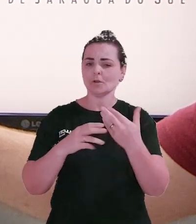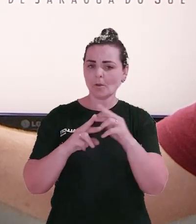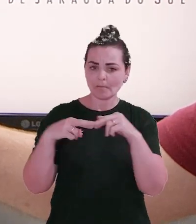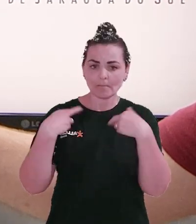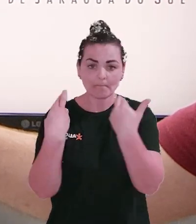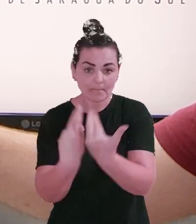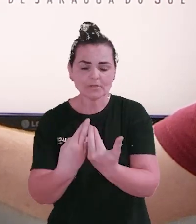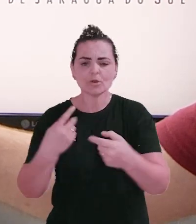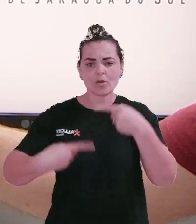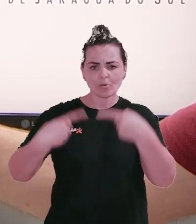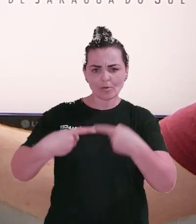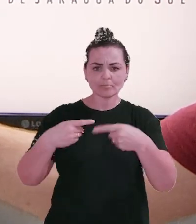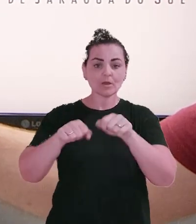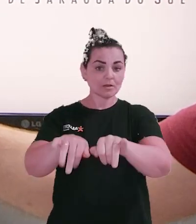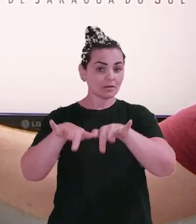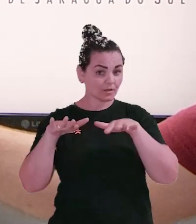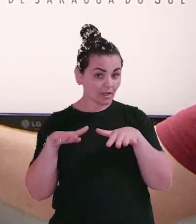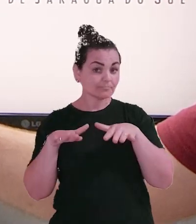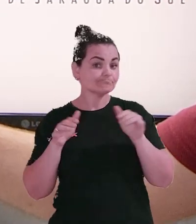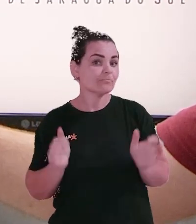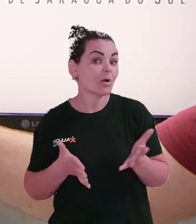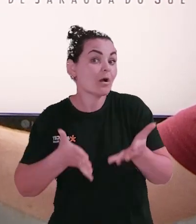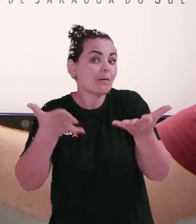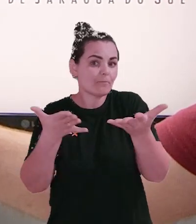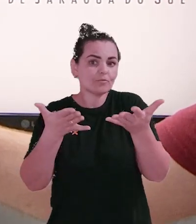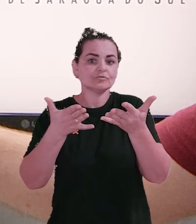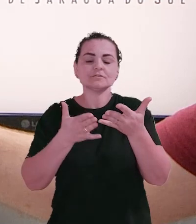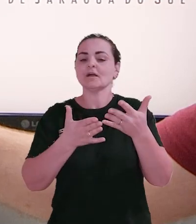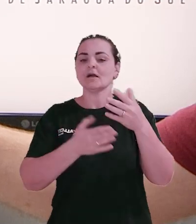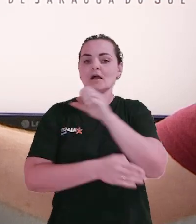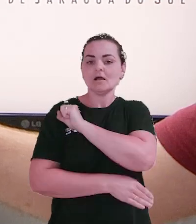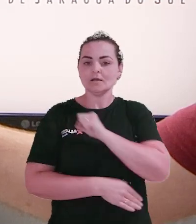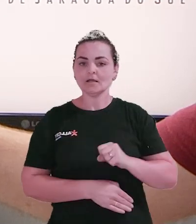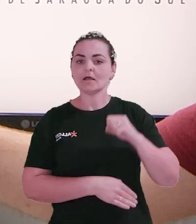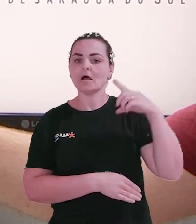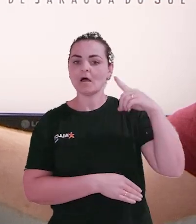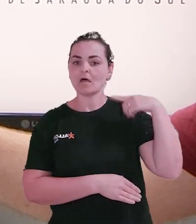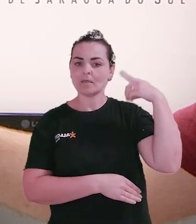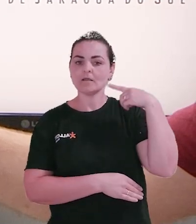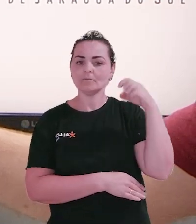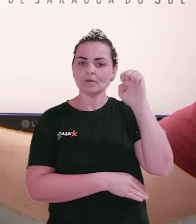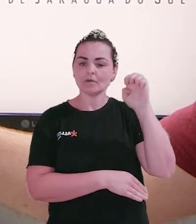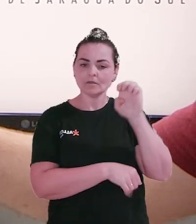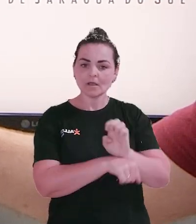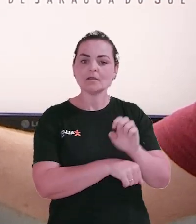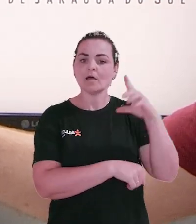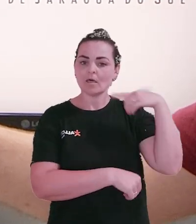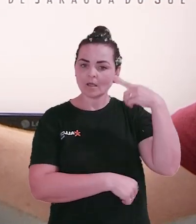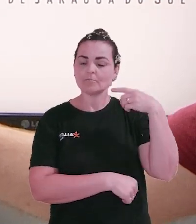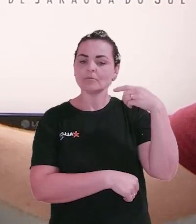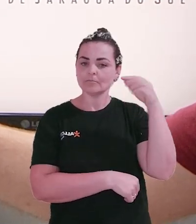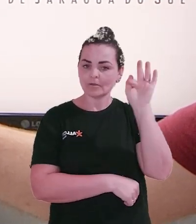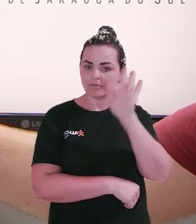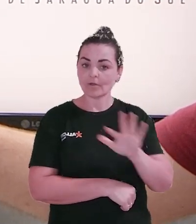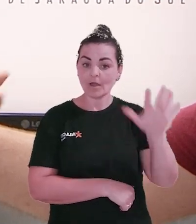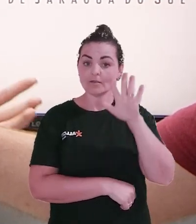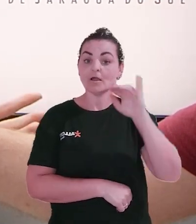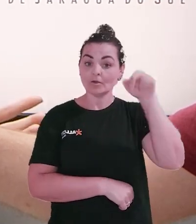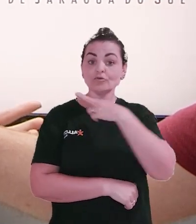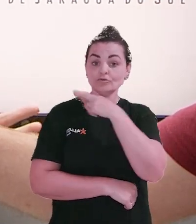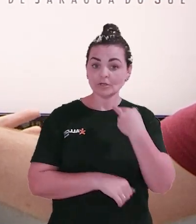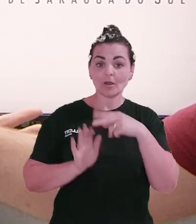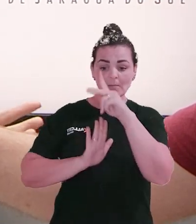a criação de uma bancada para discutir isso, para fazer audiências públicas, para mobilizar senadores, deputados federais, estaduais, para